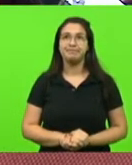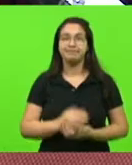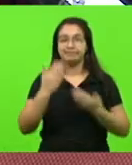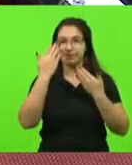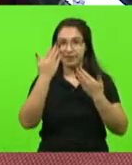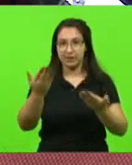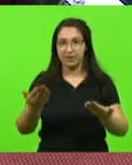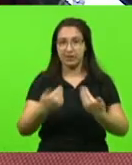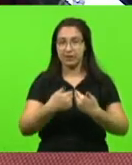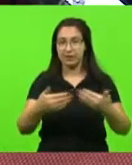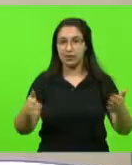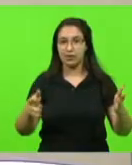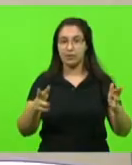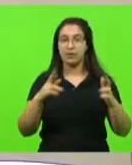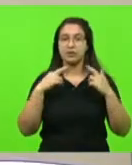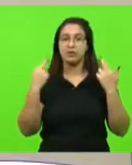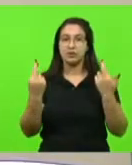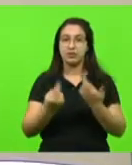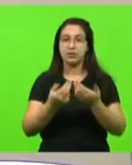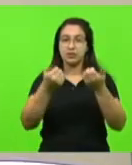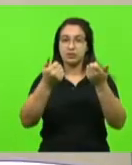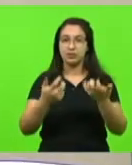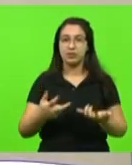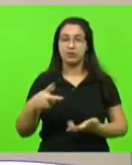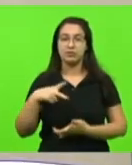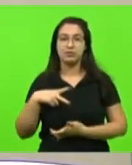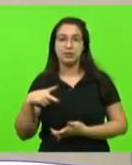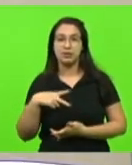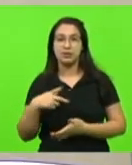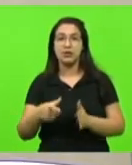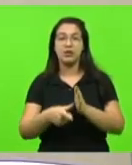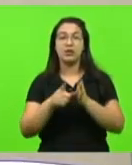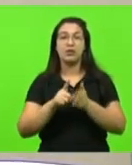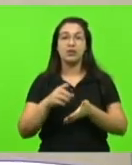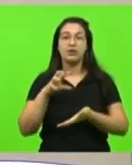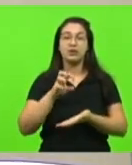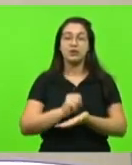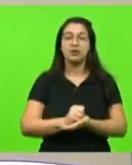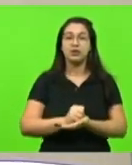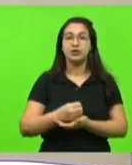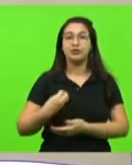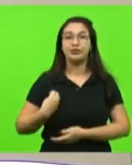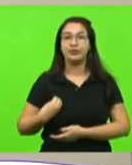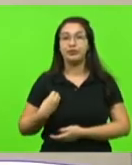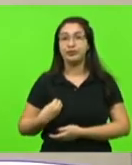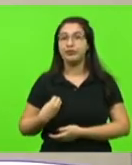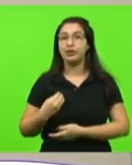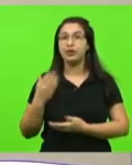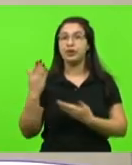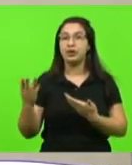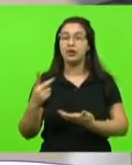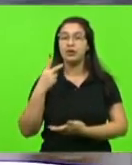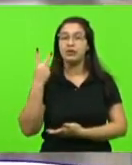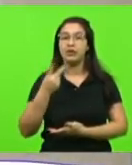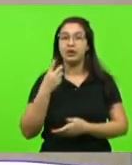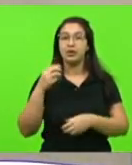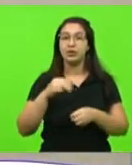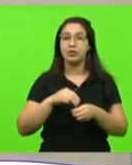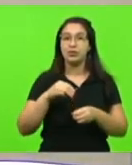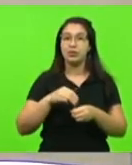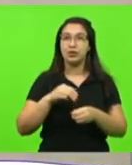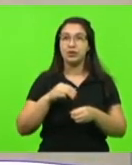Reaberta a sessão, passamos às explicações pessoais. Antes, registro com muita alegria a presença aqui no Parlamento dos vereadores do município de